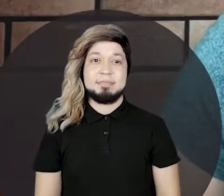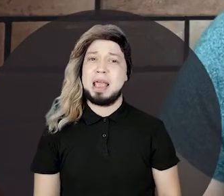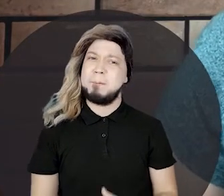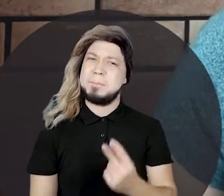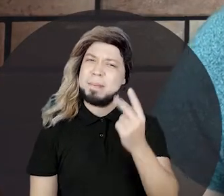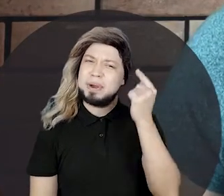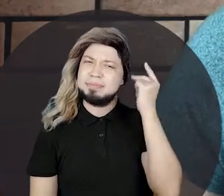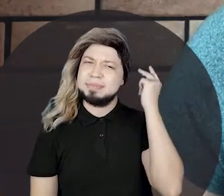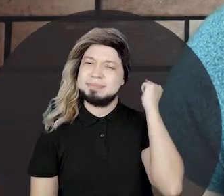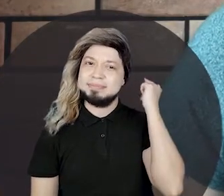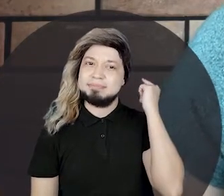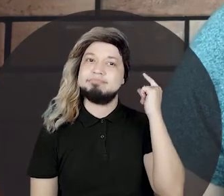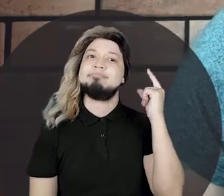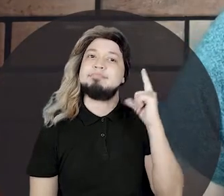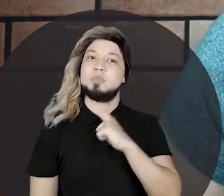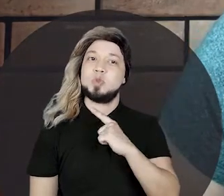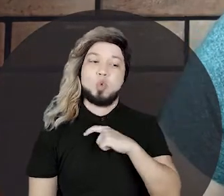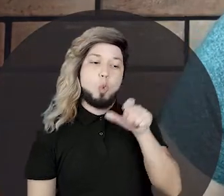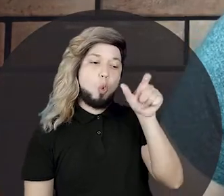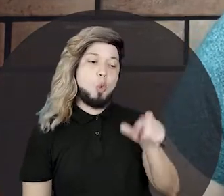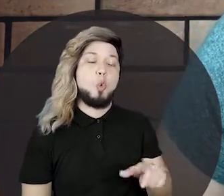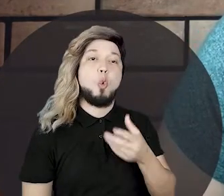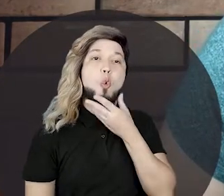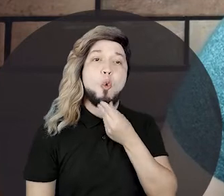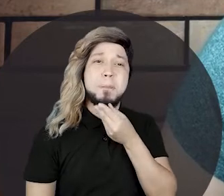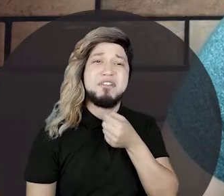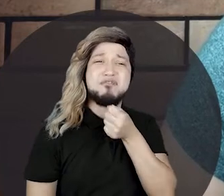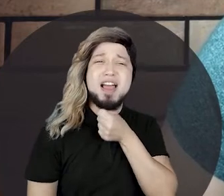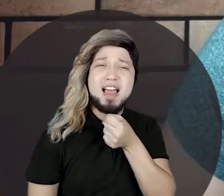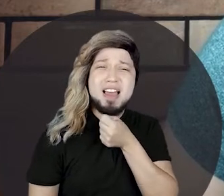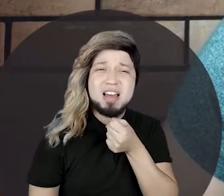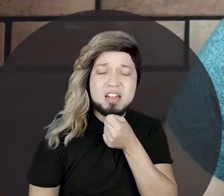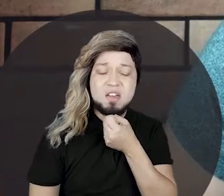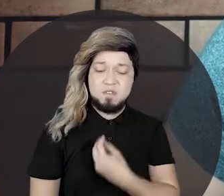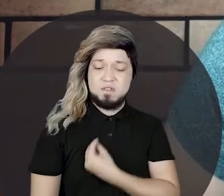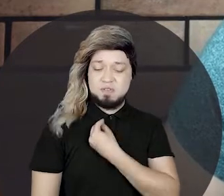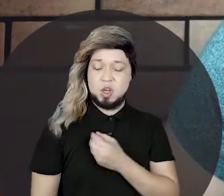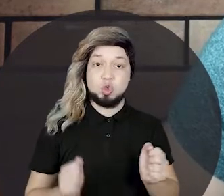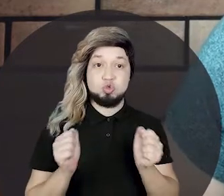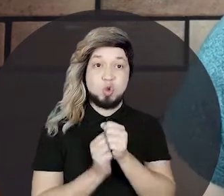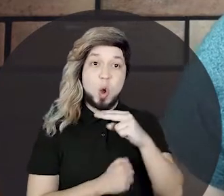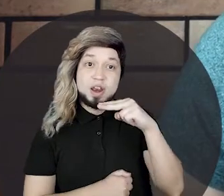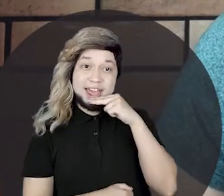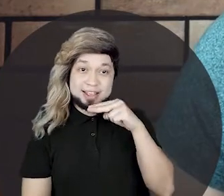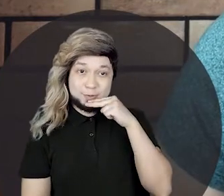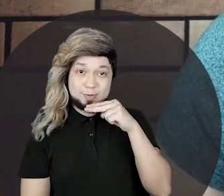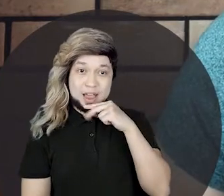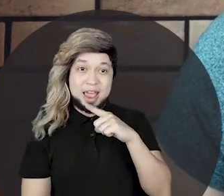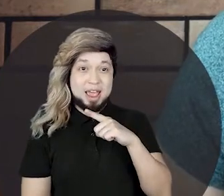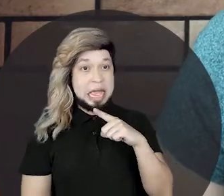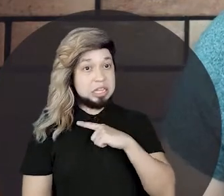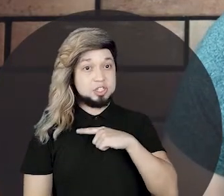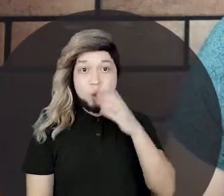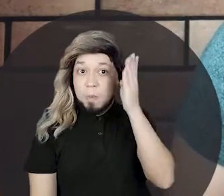Há muito tempo atrás, tinha um homem, um velhinho, que morava como seu neto. E eles tinham